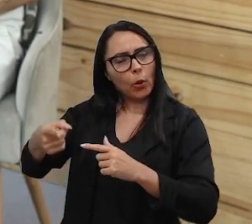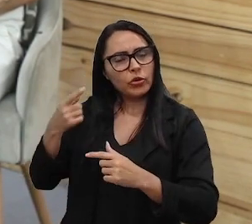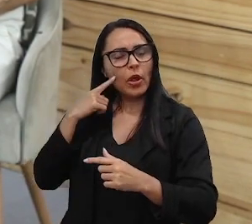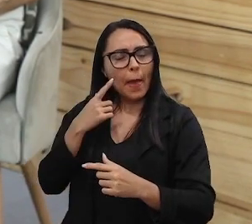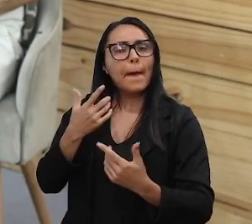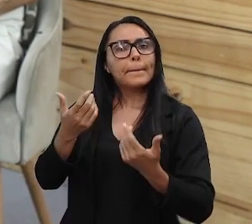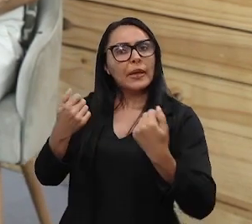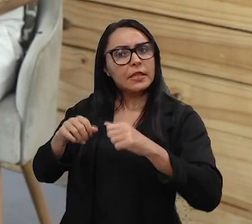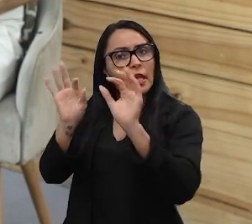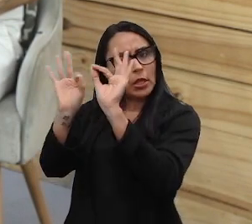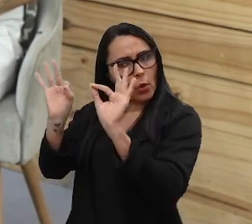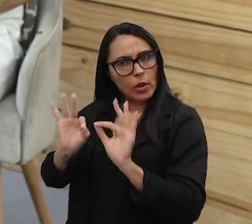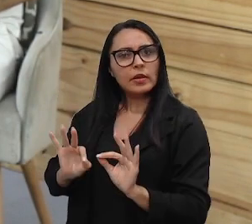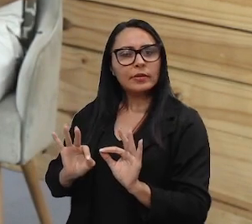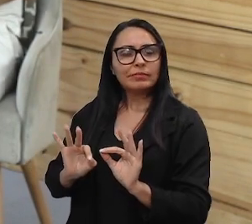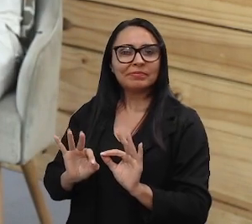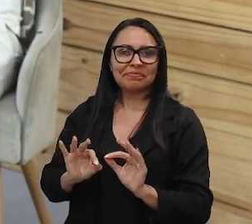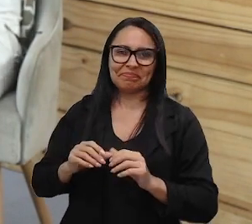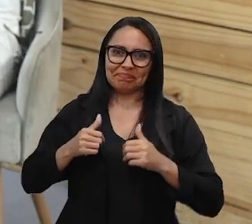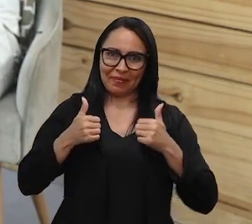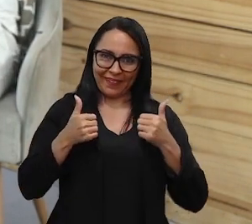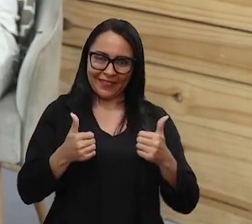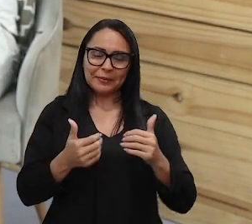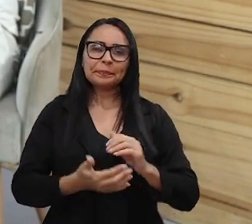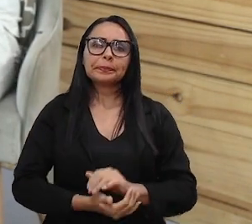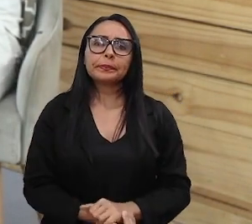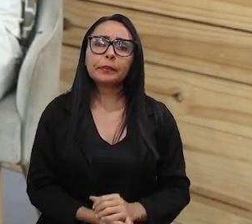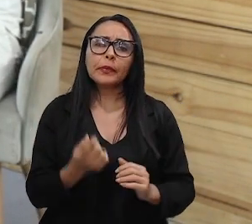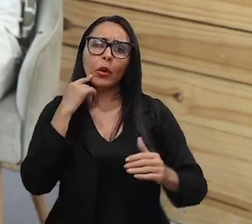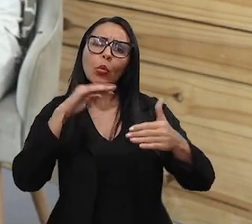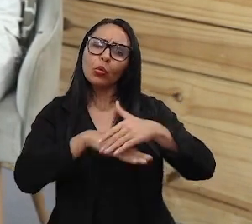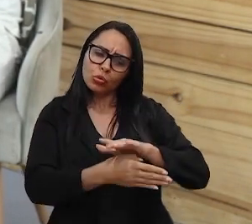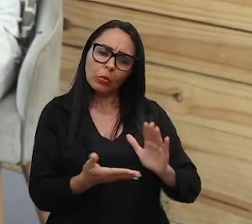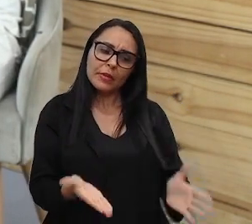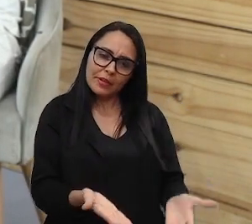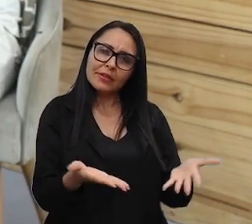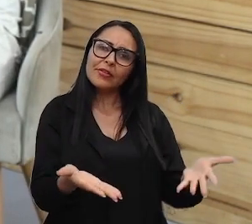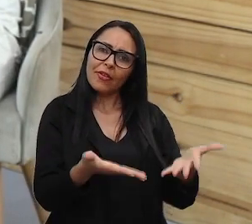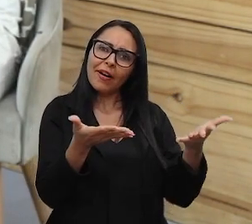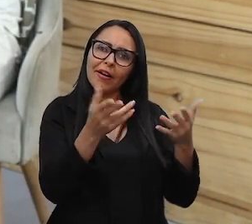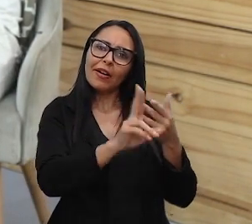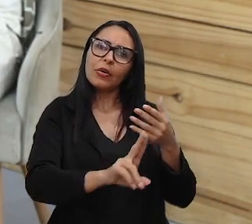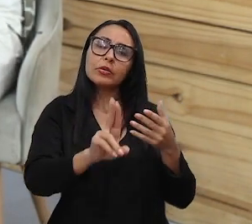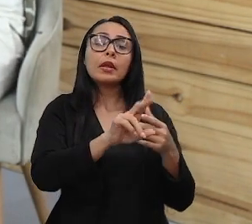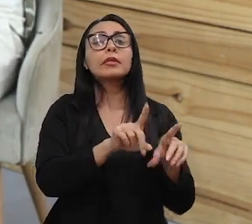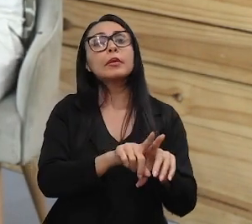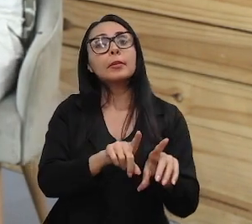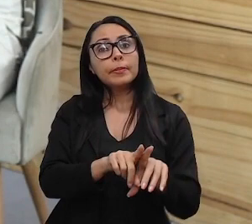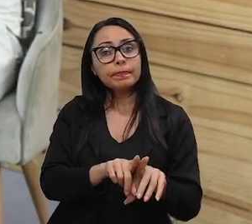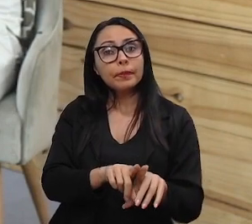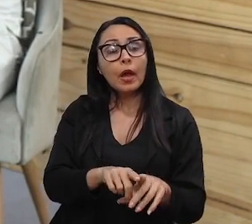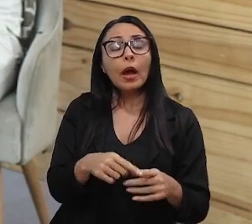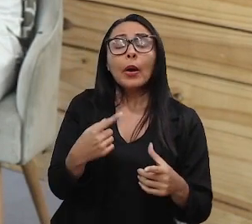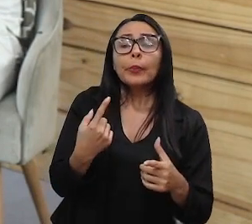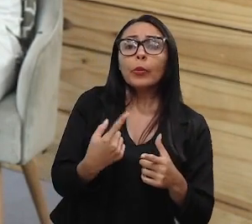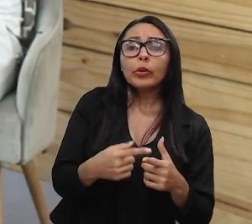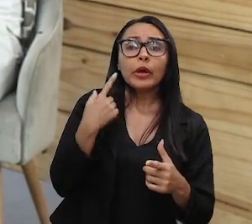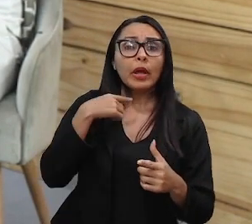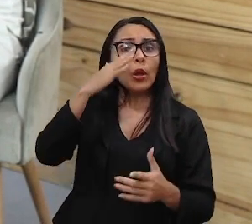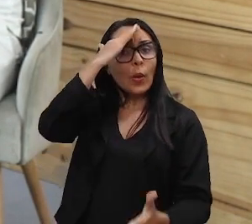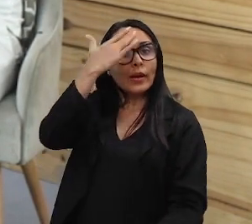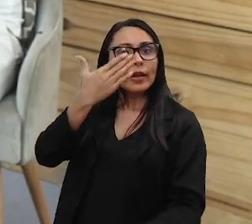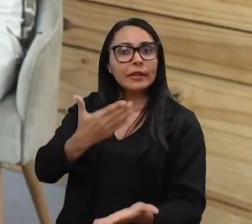revisão humana. Bacana. Eu costumo incentivar a utilização também, porque eu acredito que é